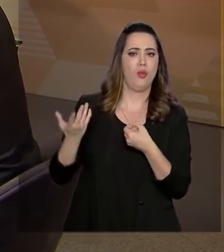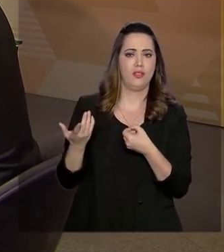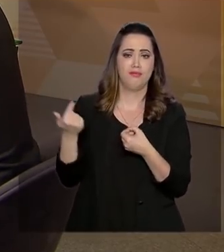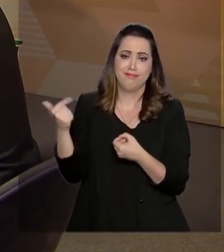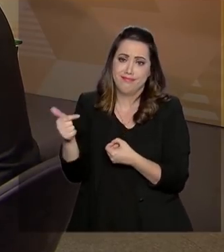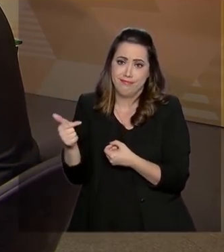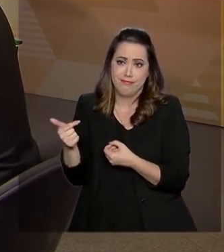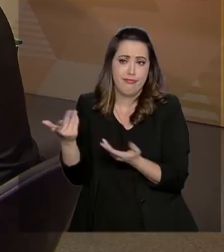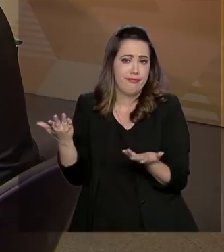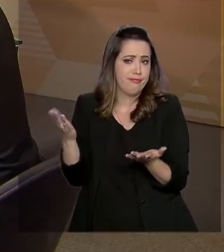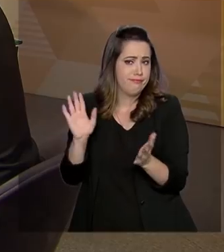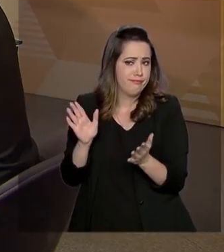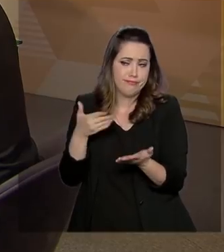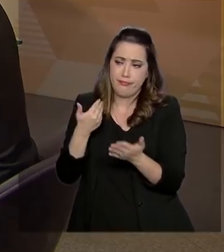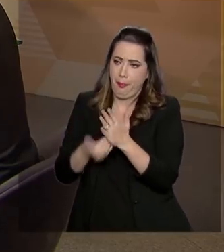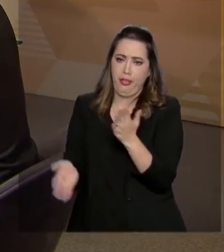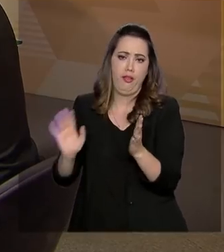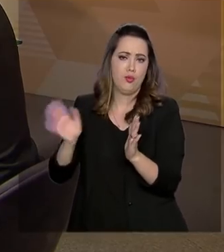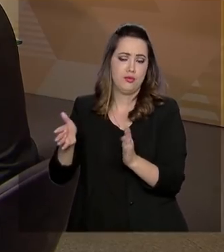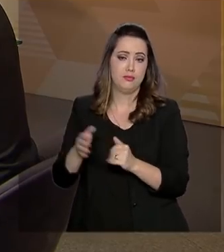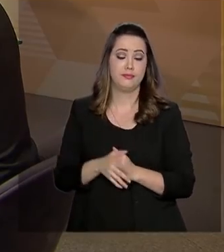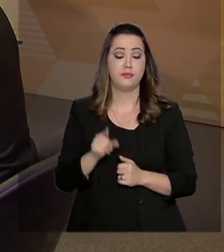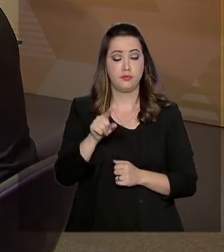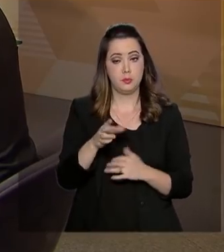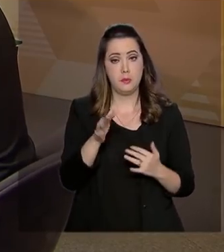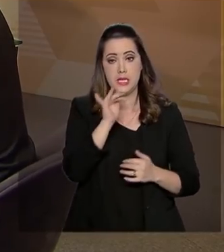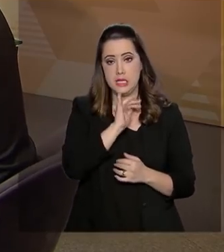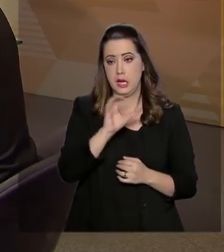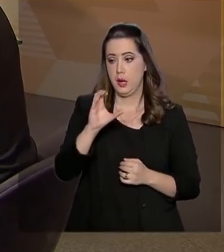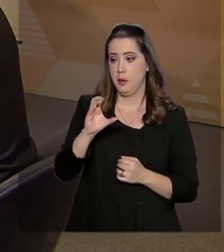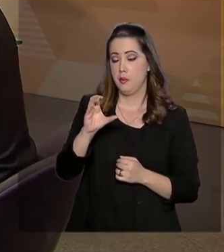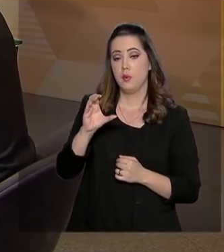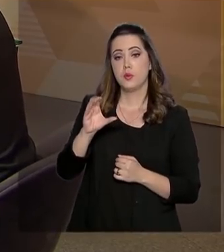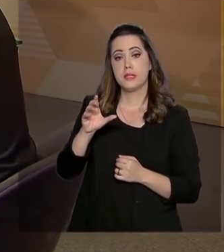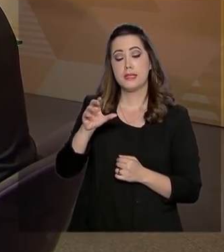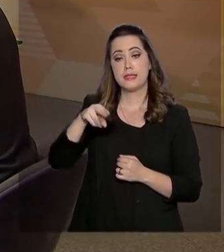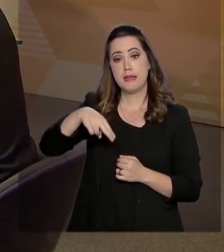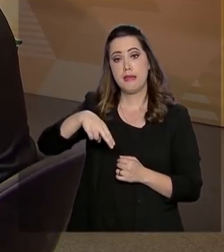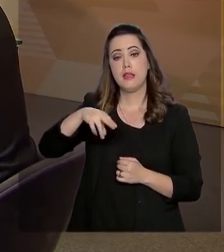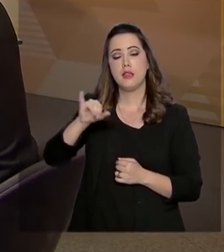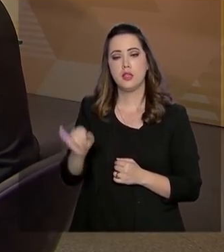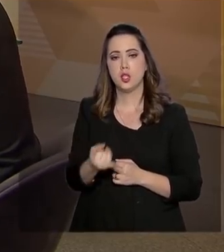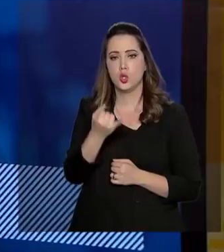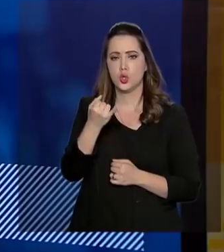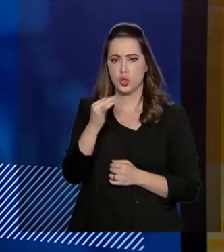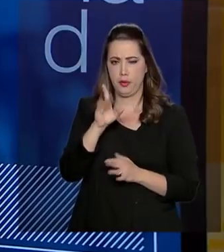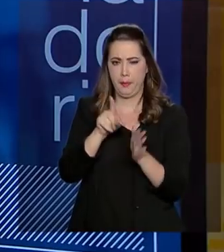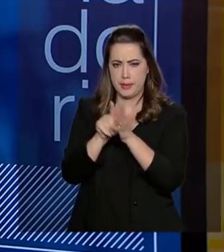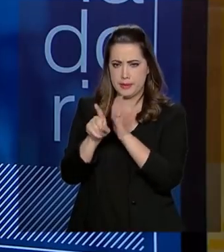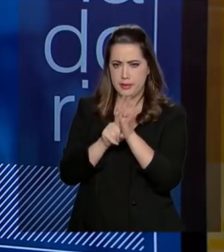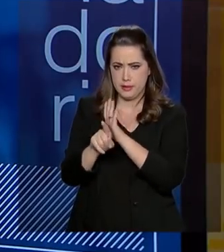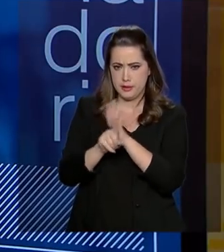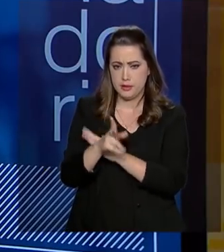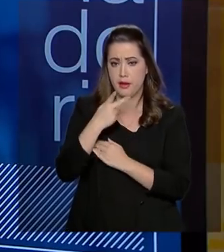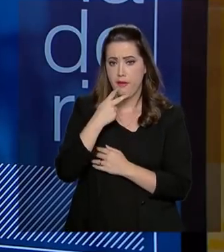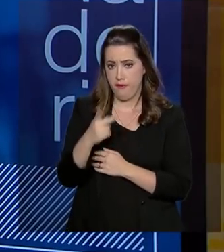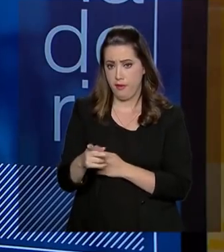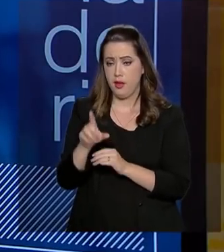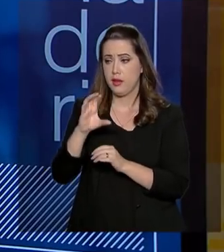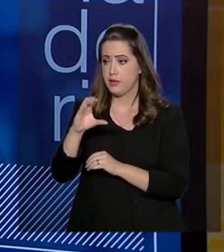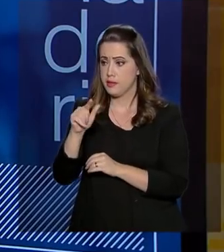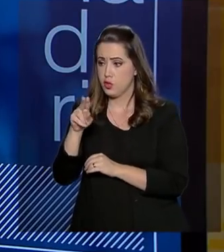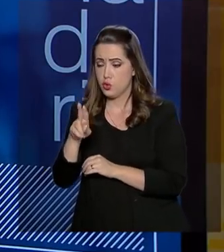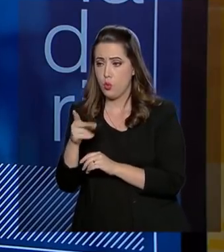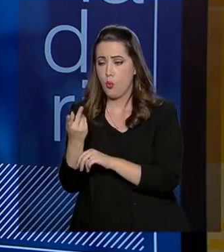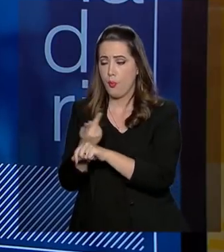Bem, para que se tenha uma ideia, o CNJ tem levantamento de que as ações da AGU que buscam ressarcimento ao erário, elas